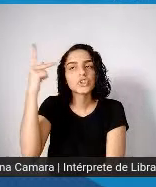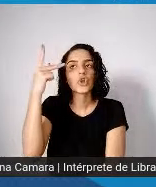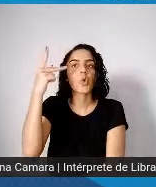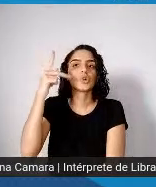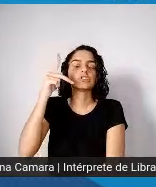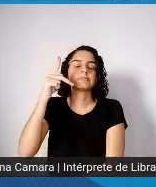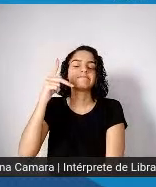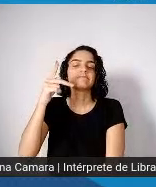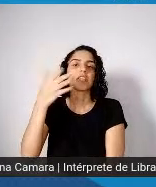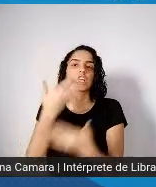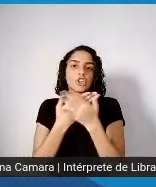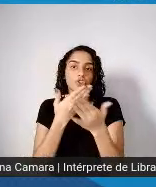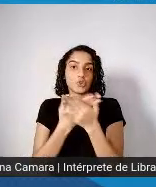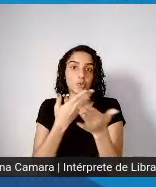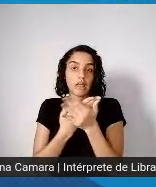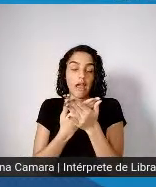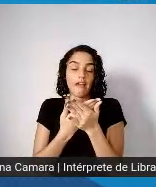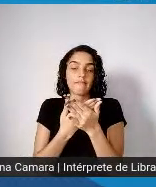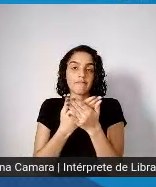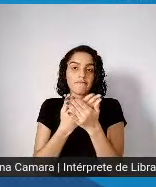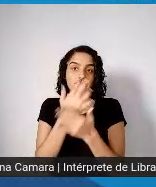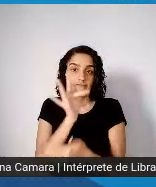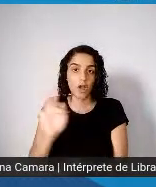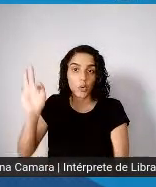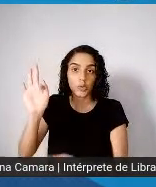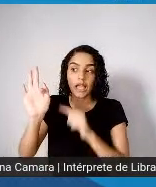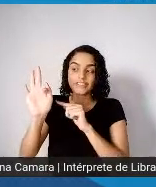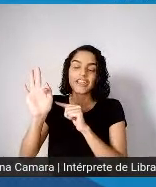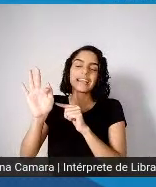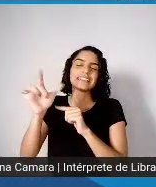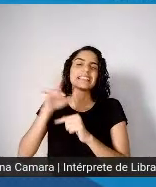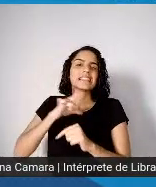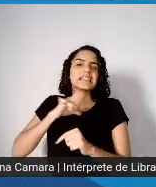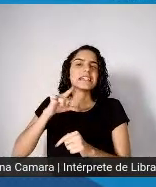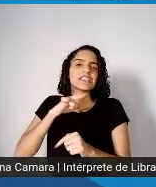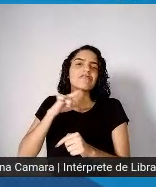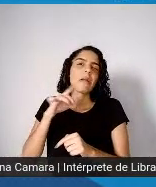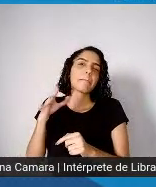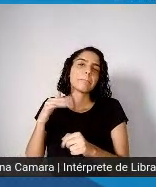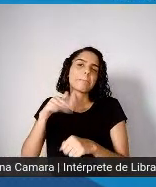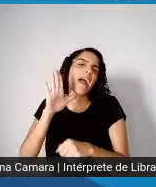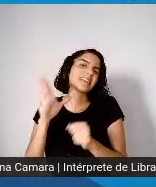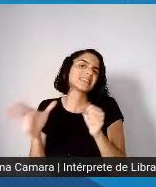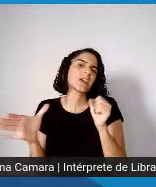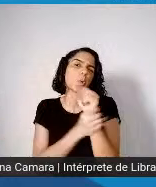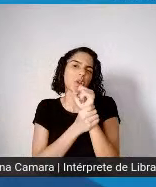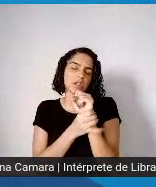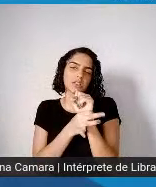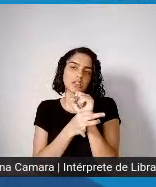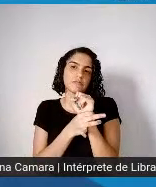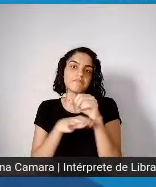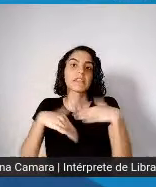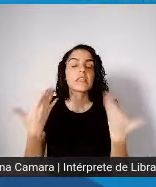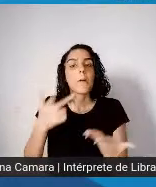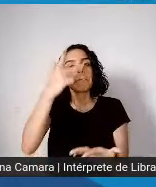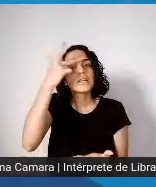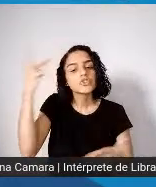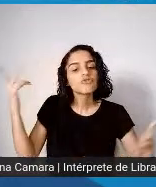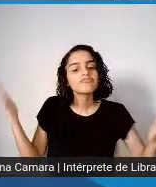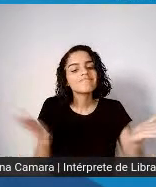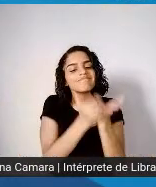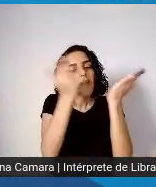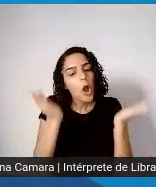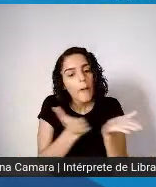uma maior proteção. Ou seja, essa pandemia tem rosto. é negra e pobre, como bem disse